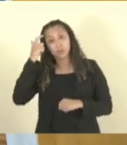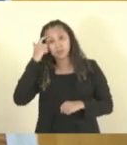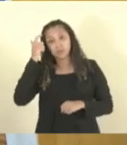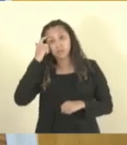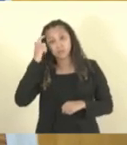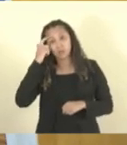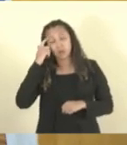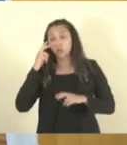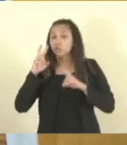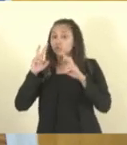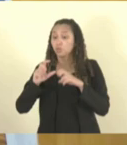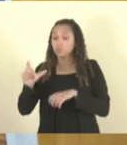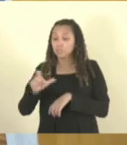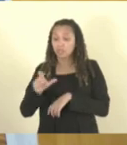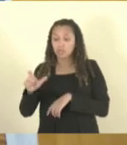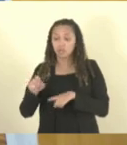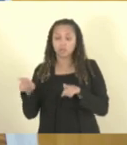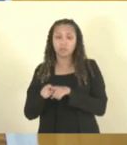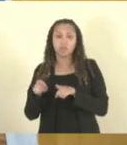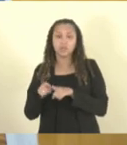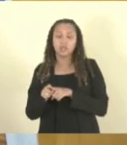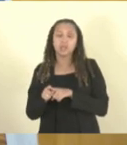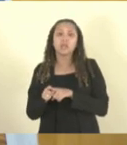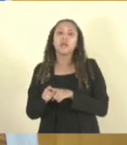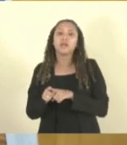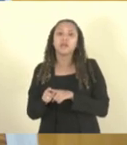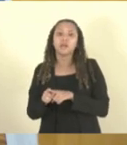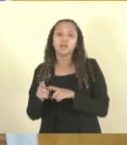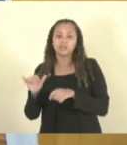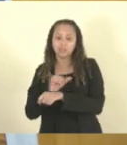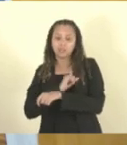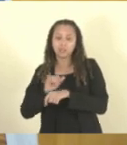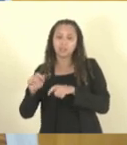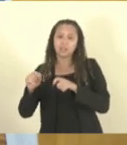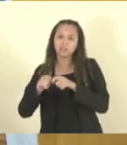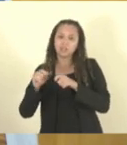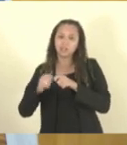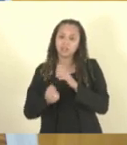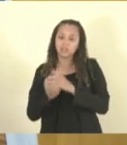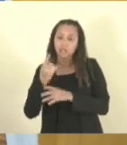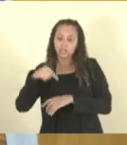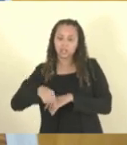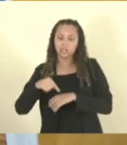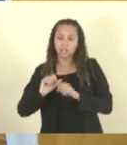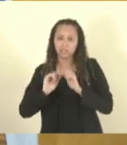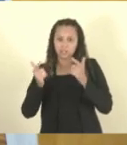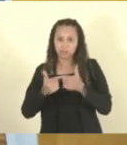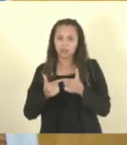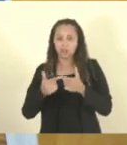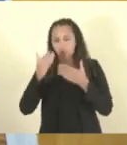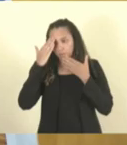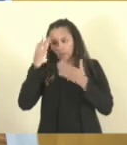esse cartão e essa modalidade que foi feita aqui na Assembleia através do projeto do governo. Obrigado, presidente.